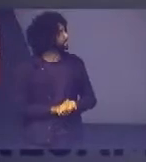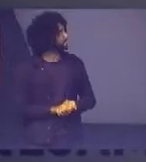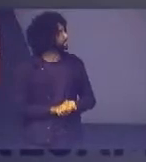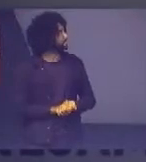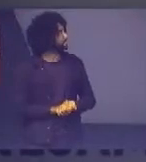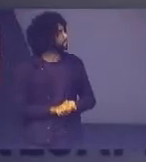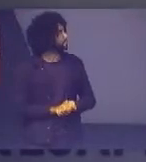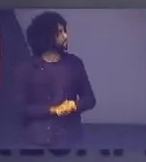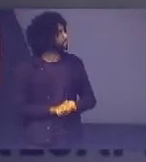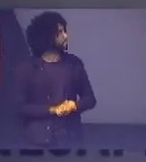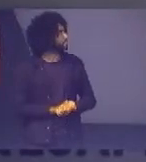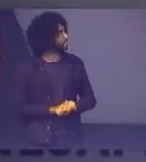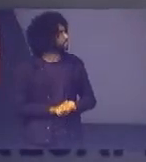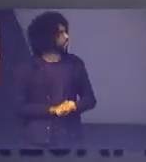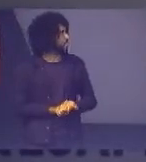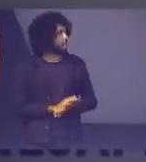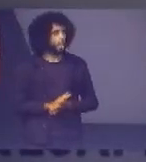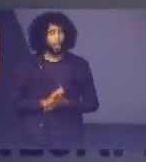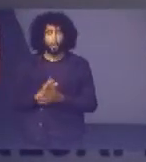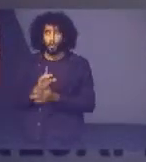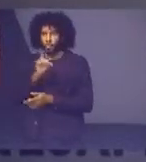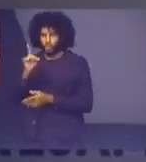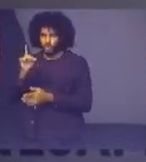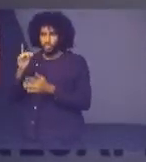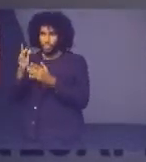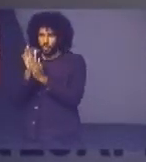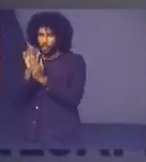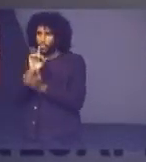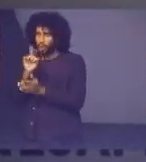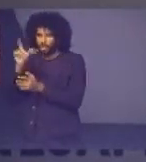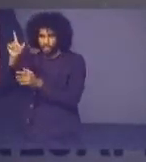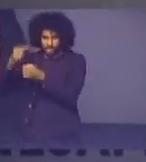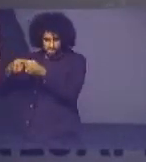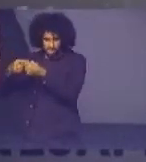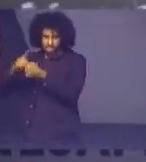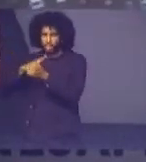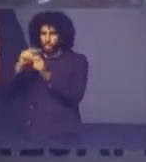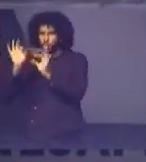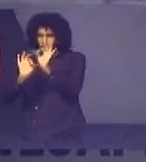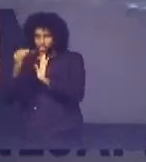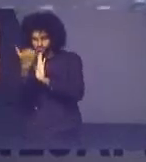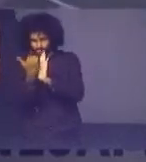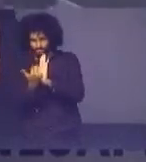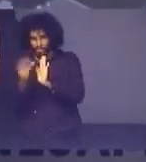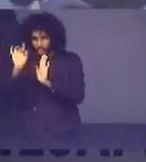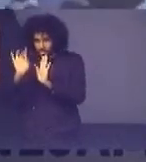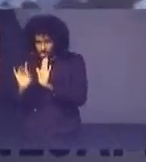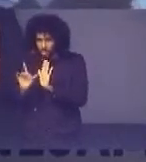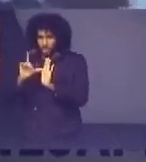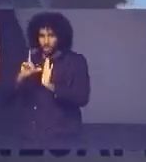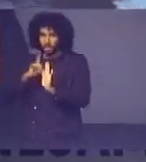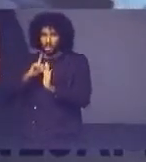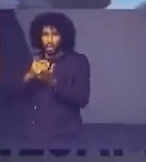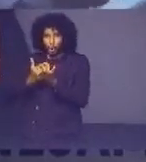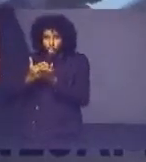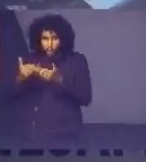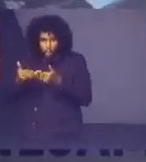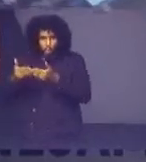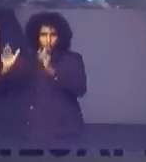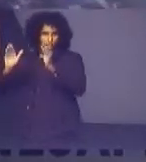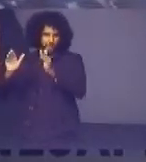No aniversário do município, a Prefeitura de Pinhais preparou uma programação especial. E para dar início às atividades, o bairro